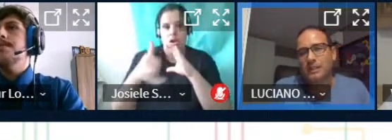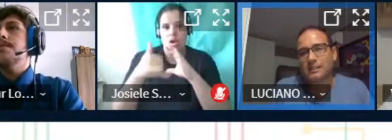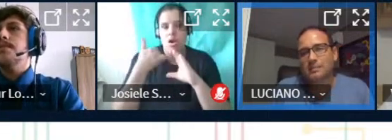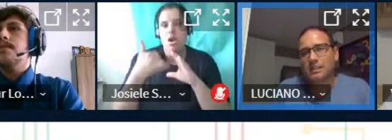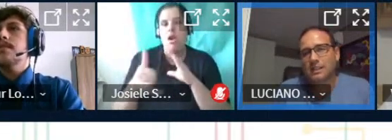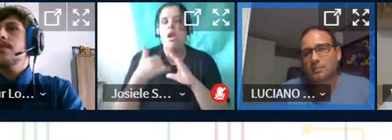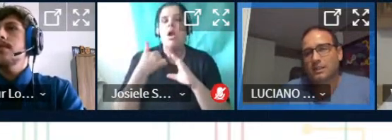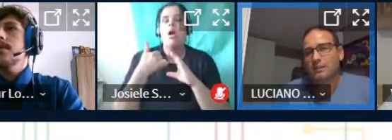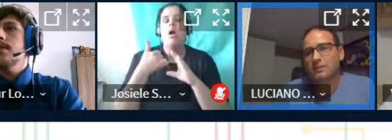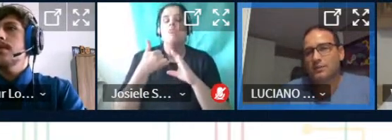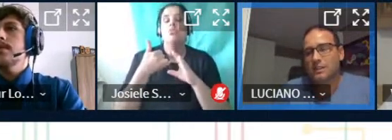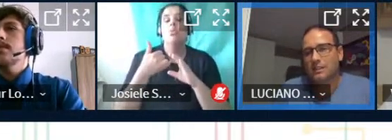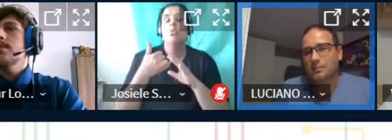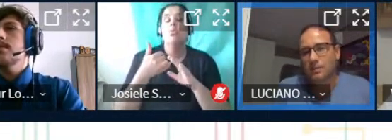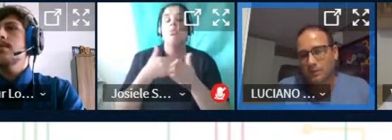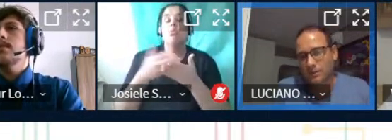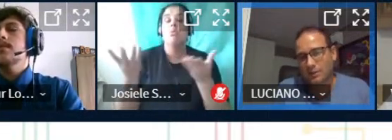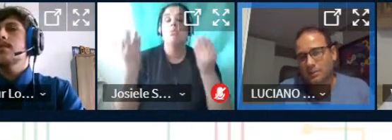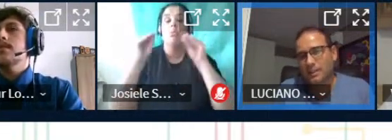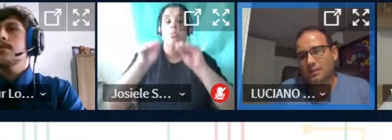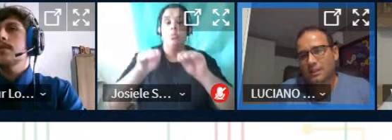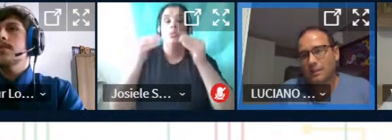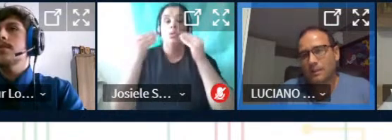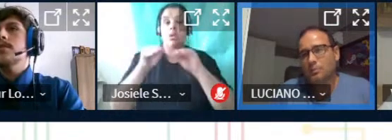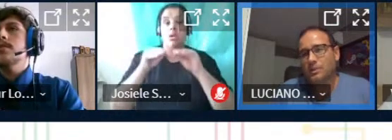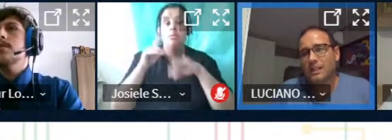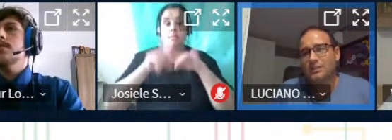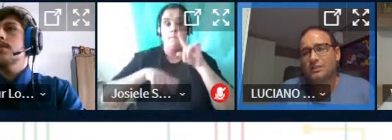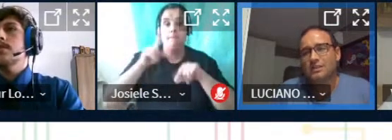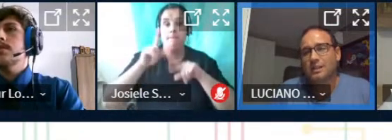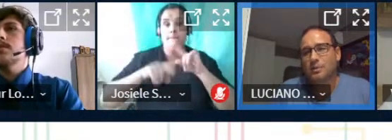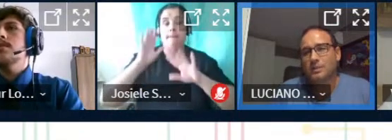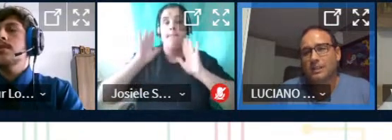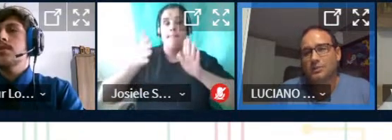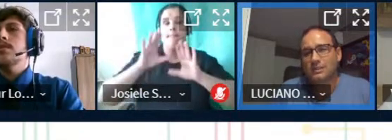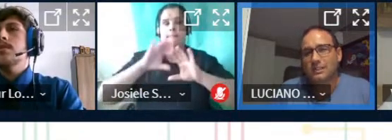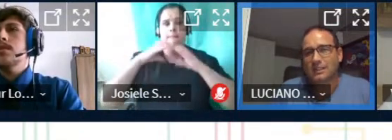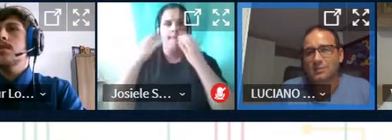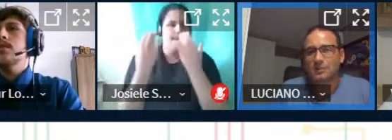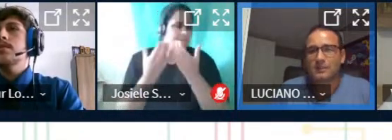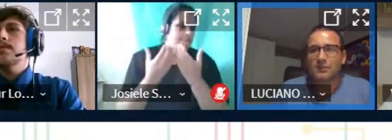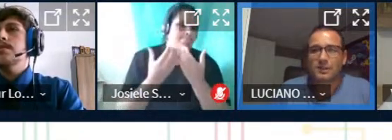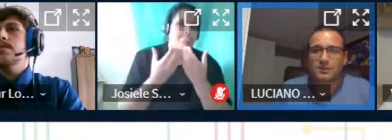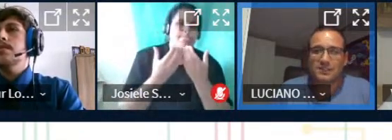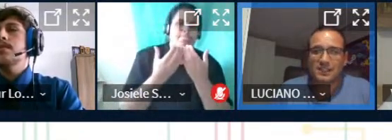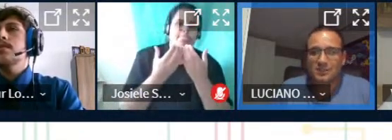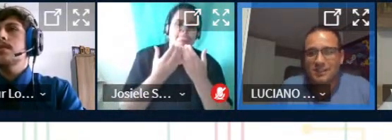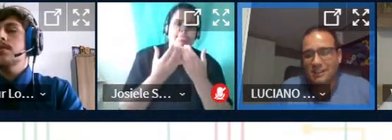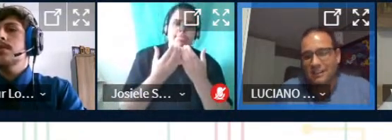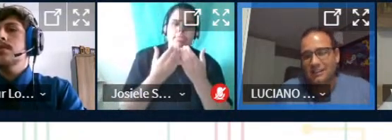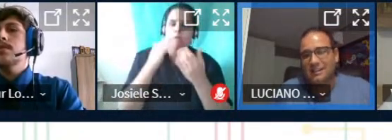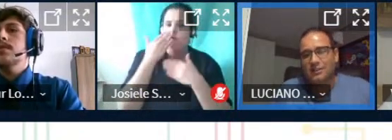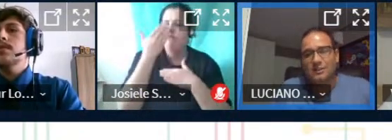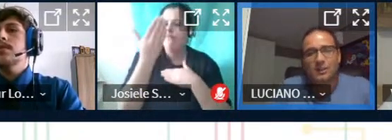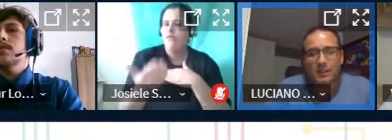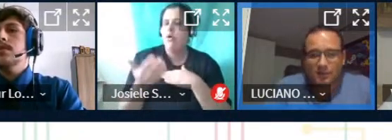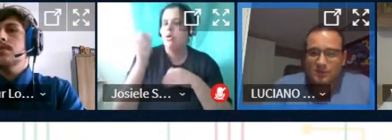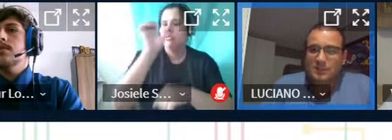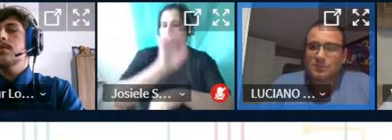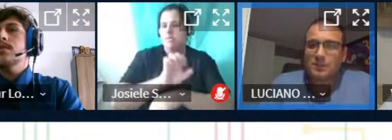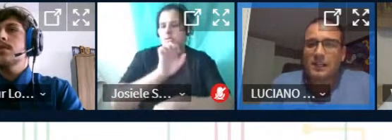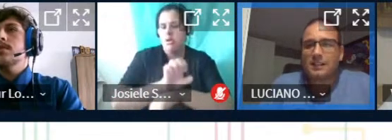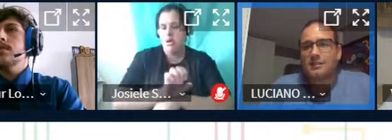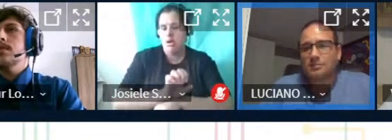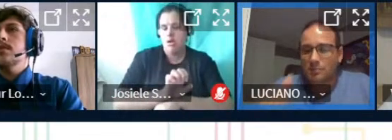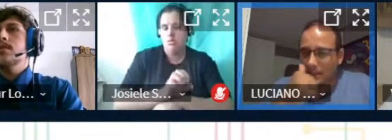começar a publicar esses materiais porque eles vão ser pelo que vocês já comentaram já é para a comunidade né para a comunidade do estado para fora do estado então a